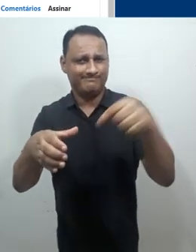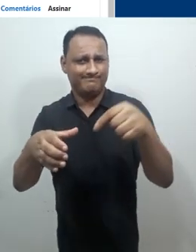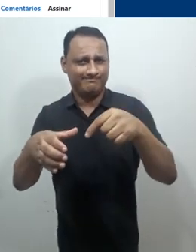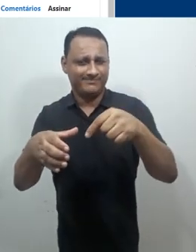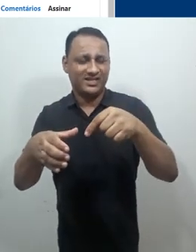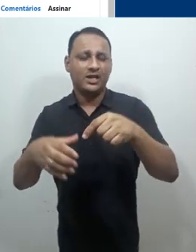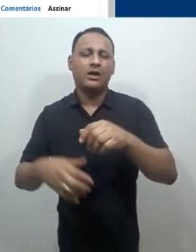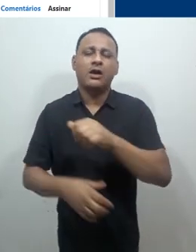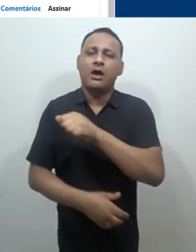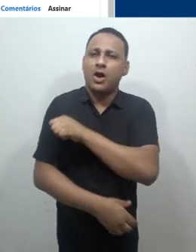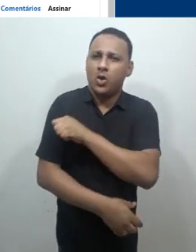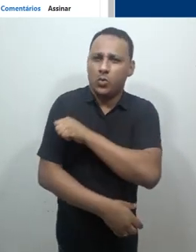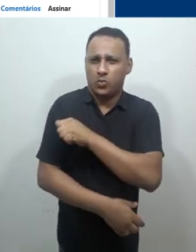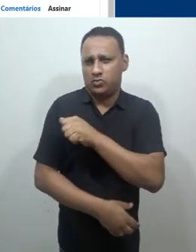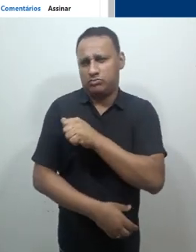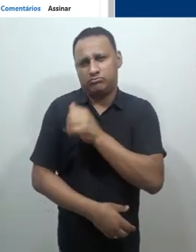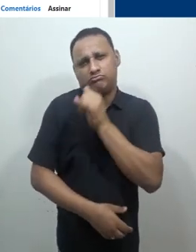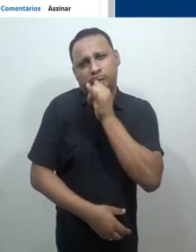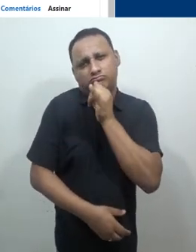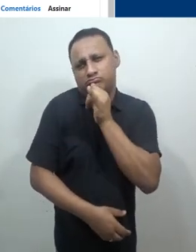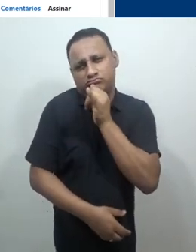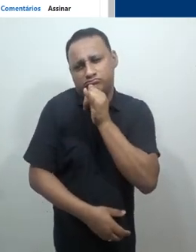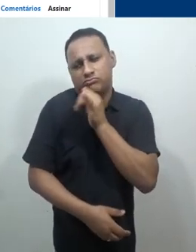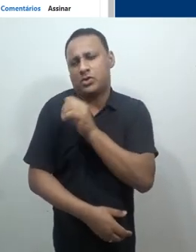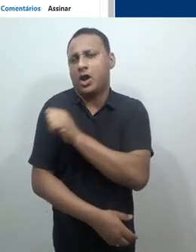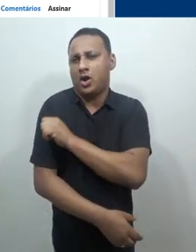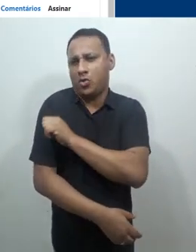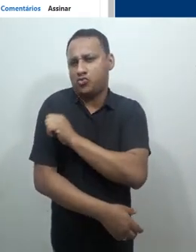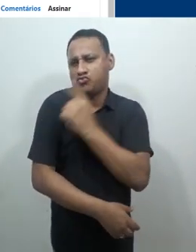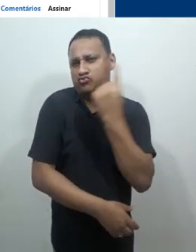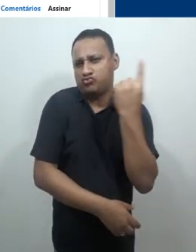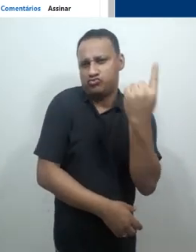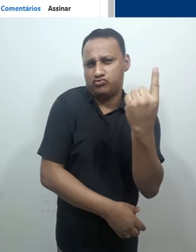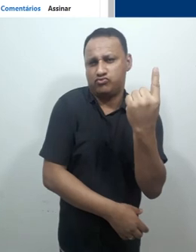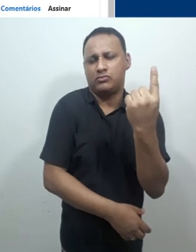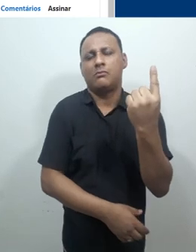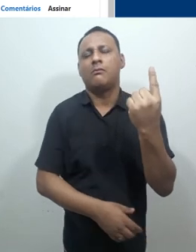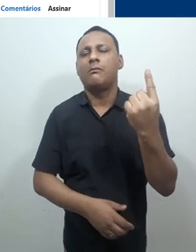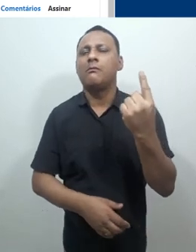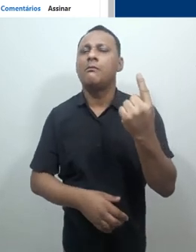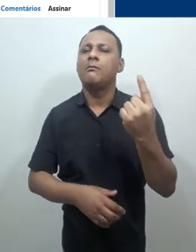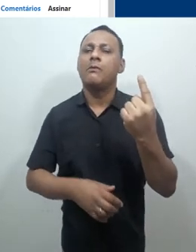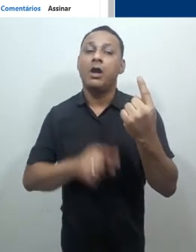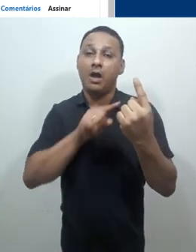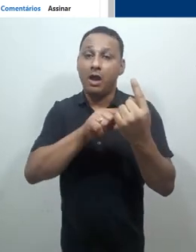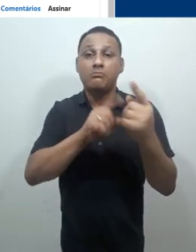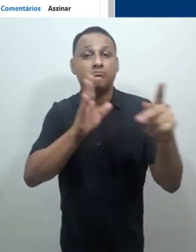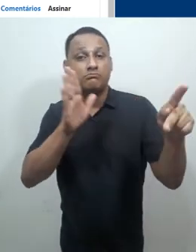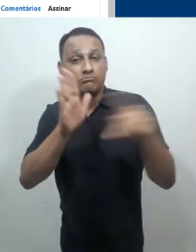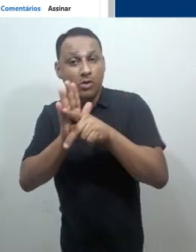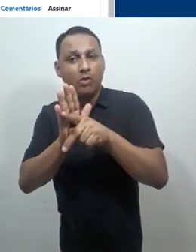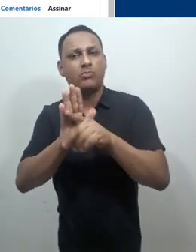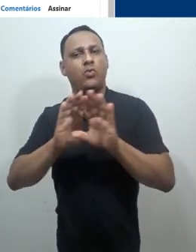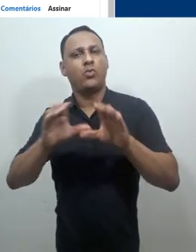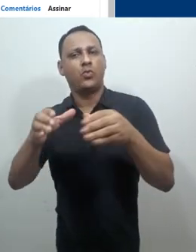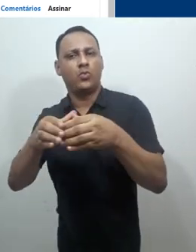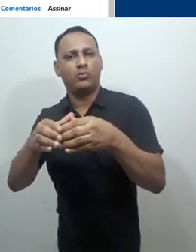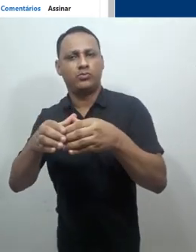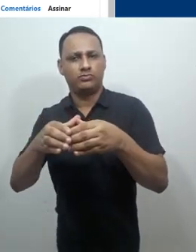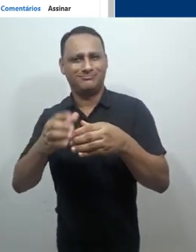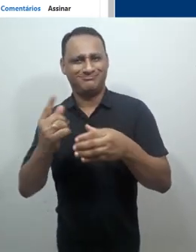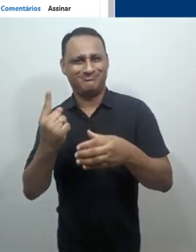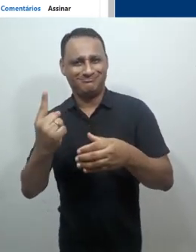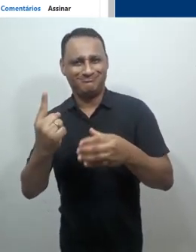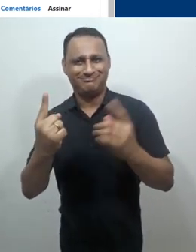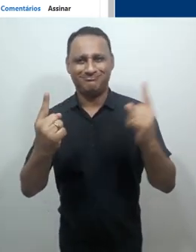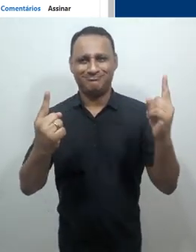atividade. Reparem que, neste caso, o aluno Moodle 1, que é o aluno que eu estou usando